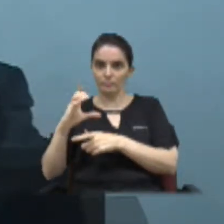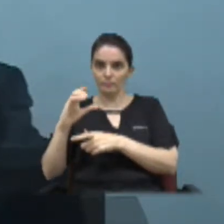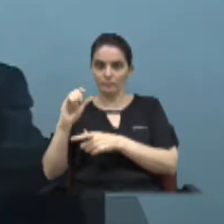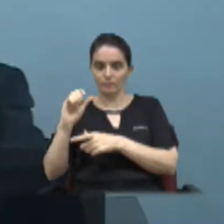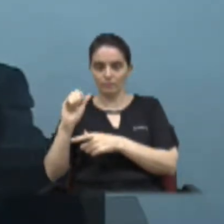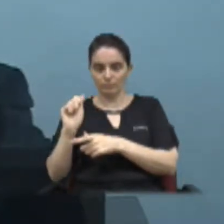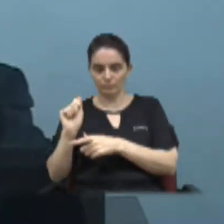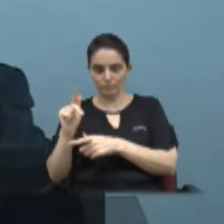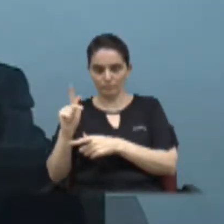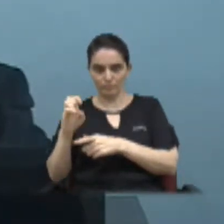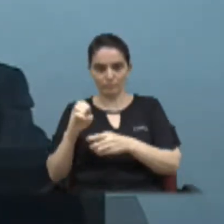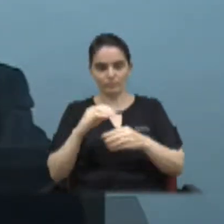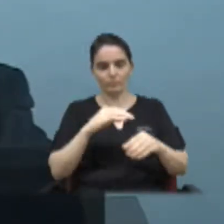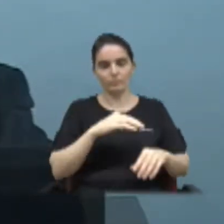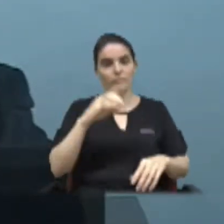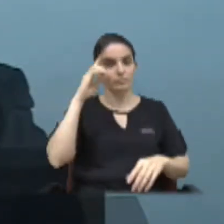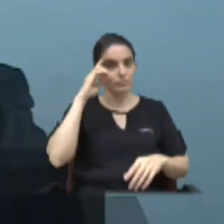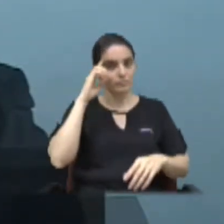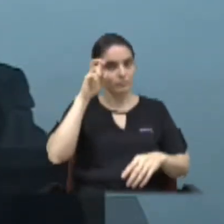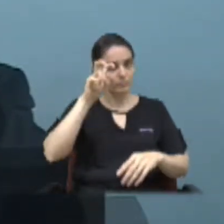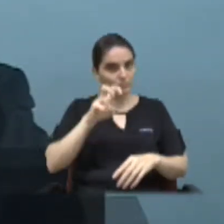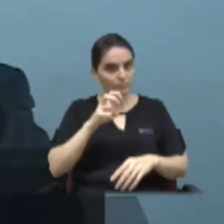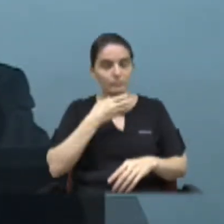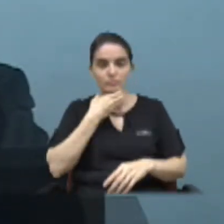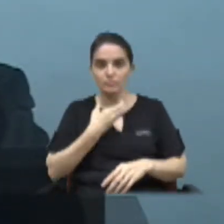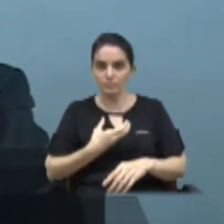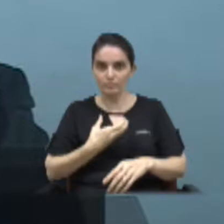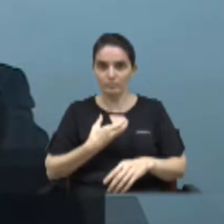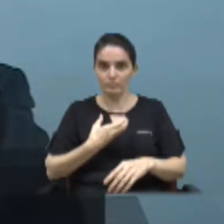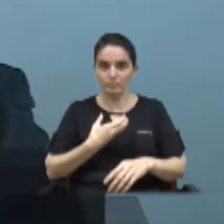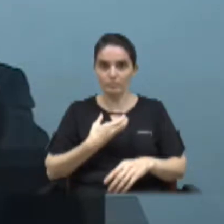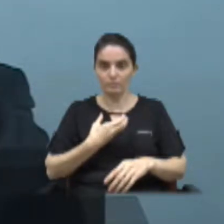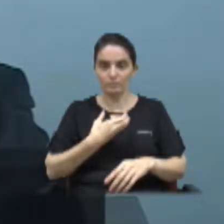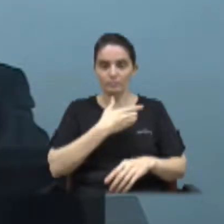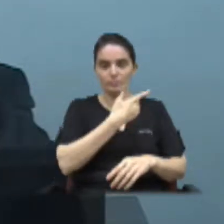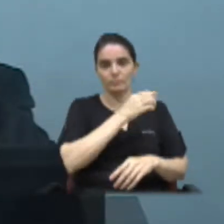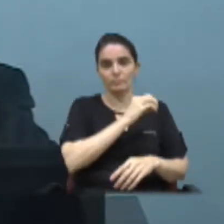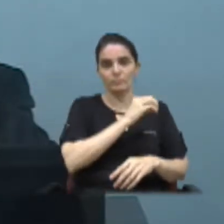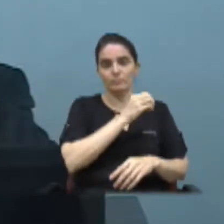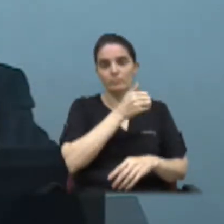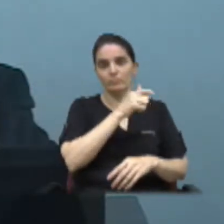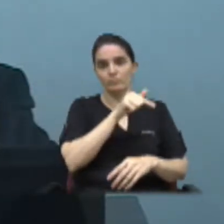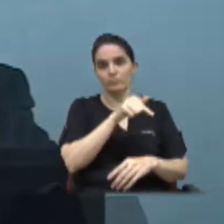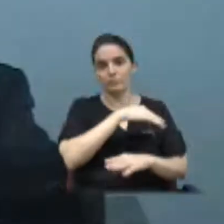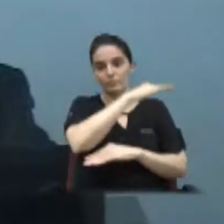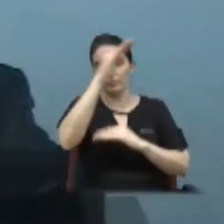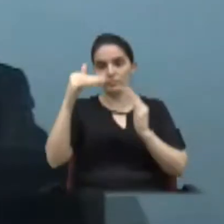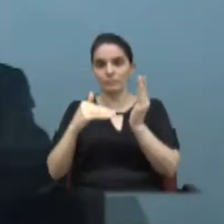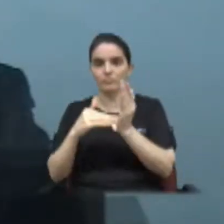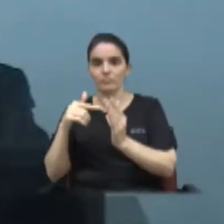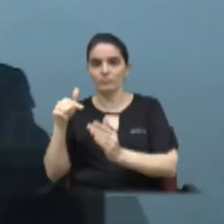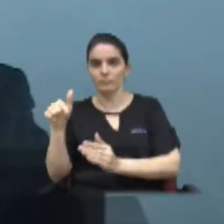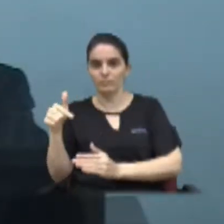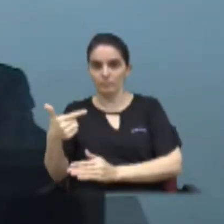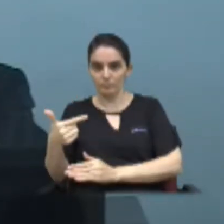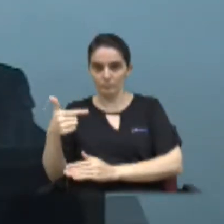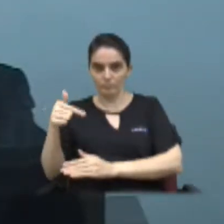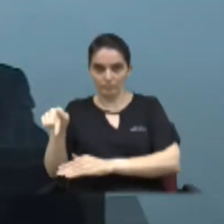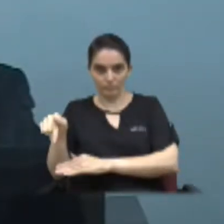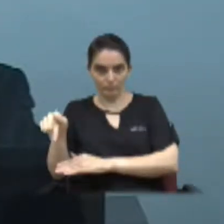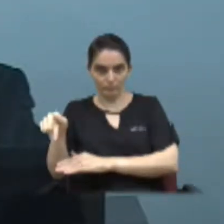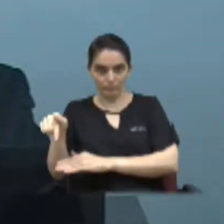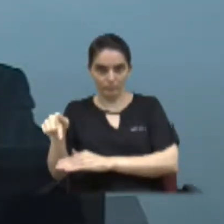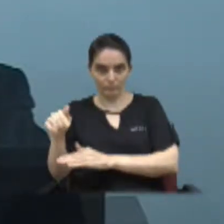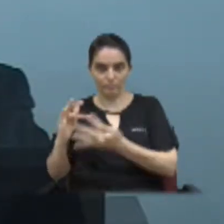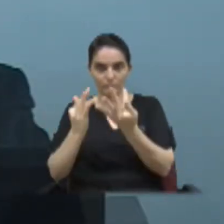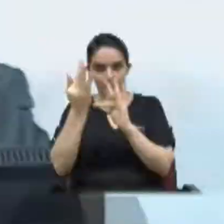aplicadas entre os dias 5 de dezembro de 2017 a 27 de fevereiro de 2018. A